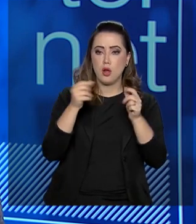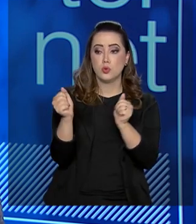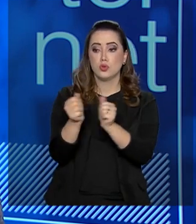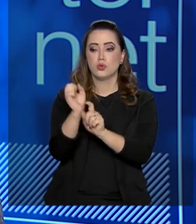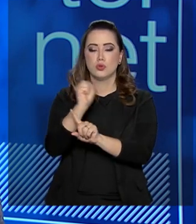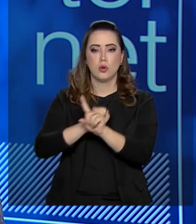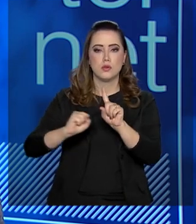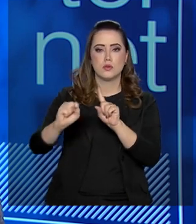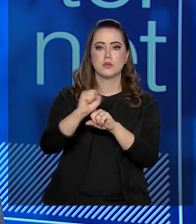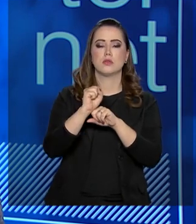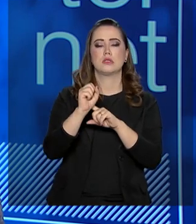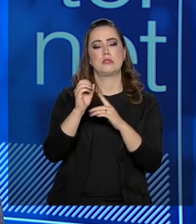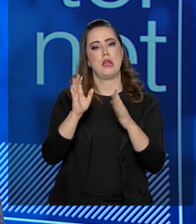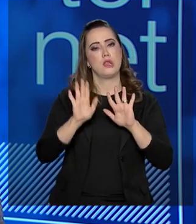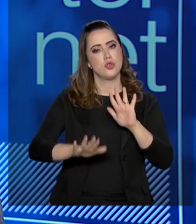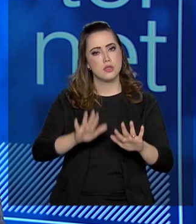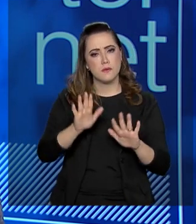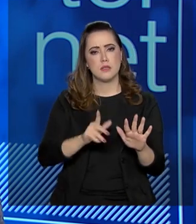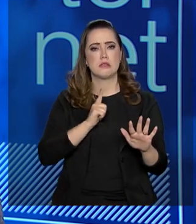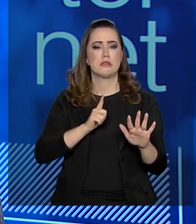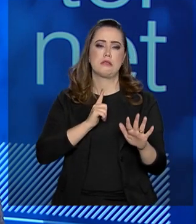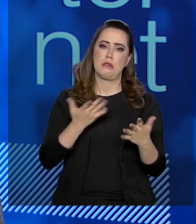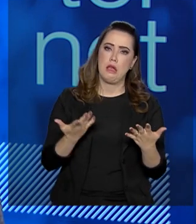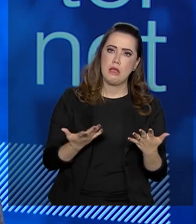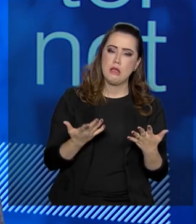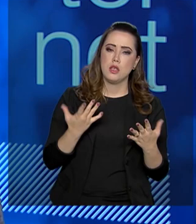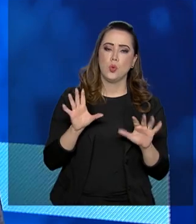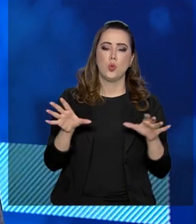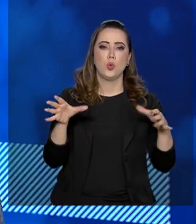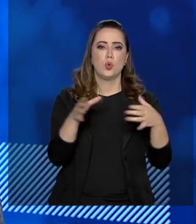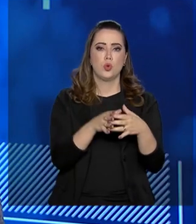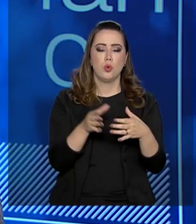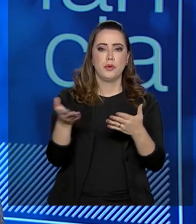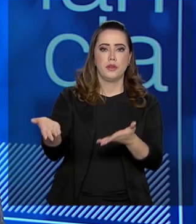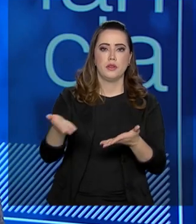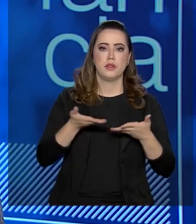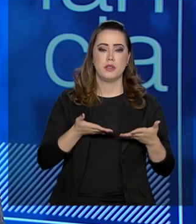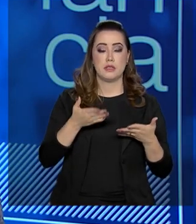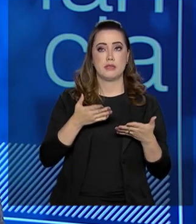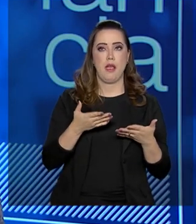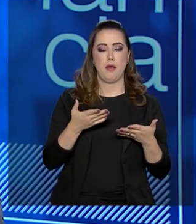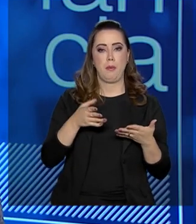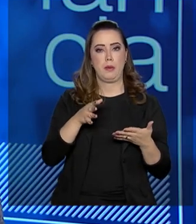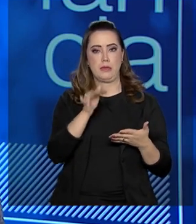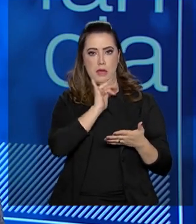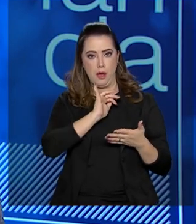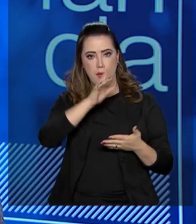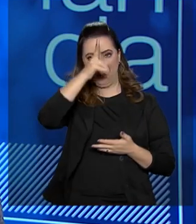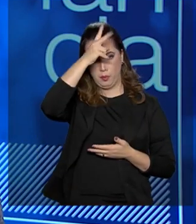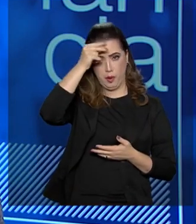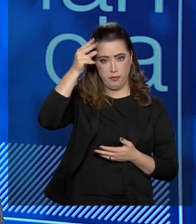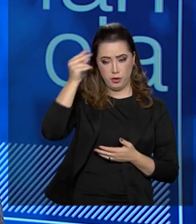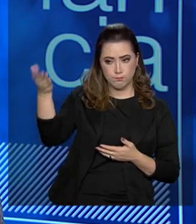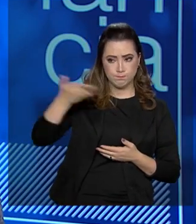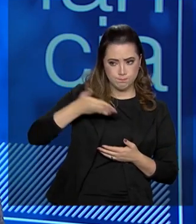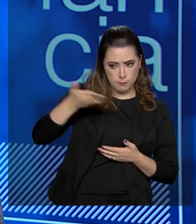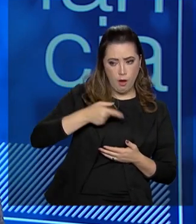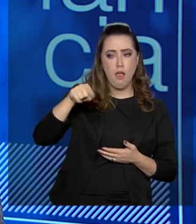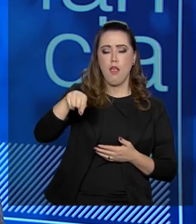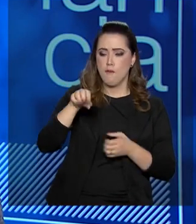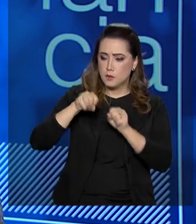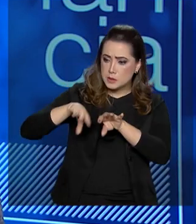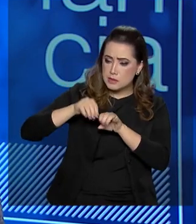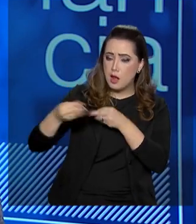fazendo os nossos mutirões, mutirão de prefeitos que são recebidos no FNDE para nós orientarmos como melhor